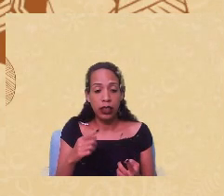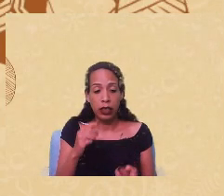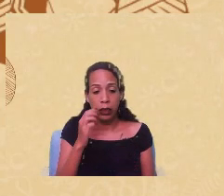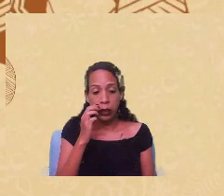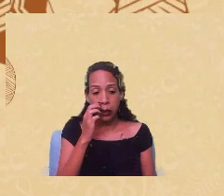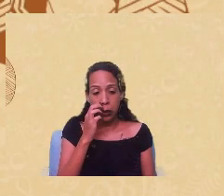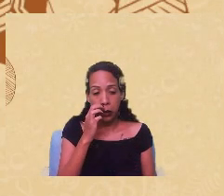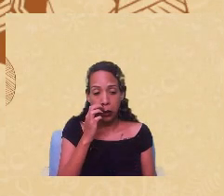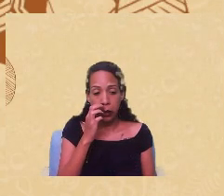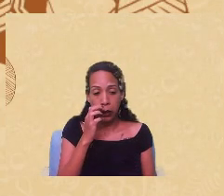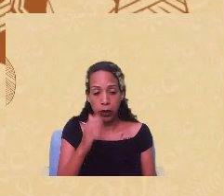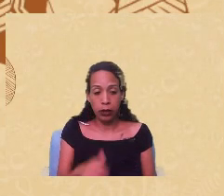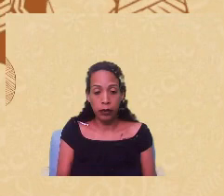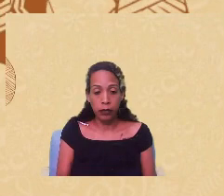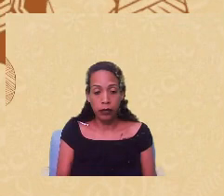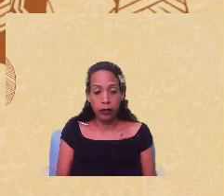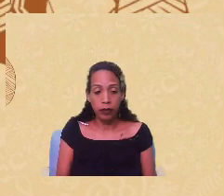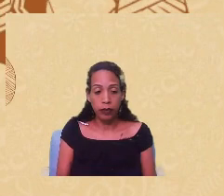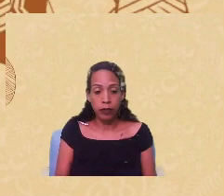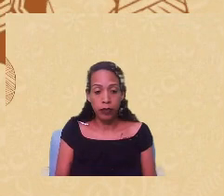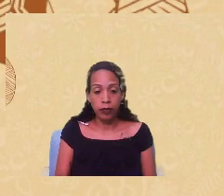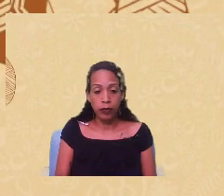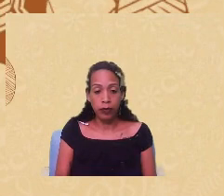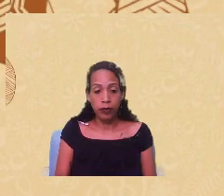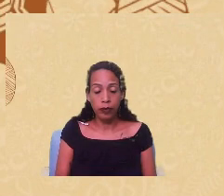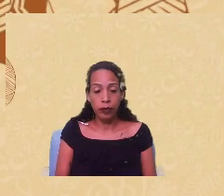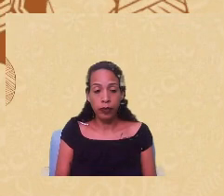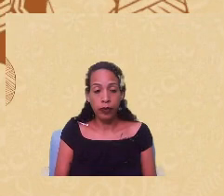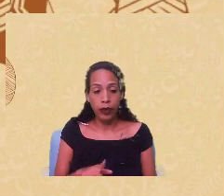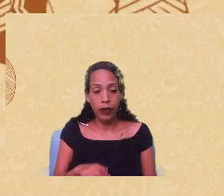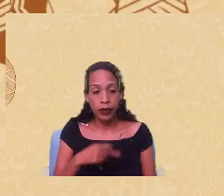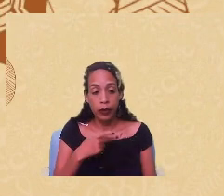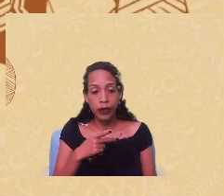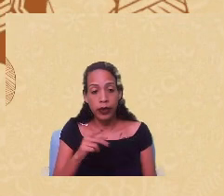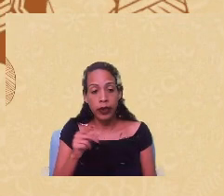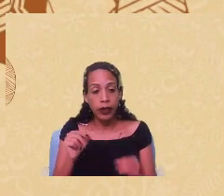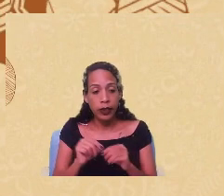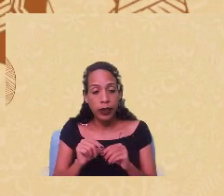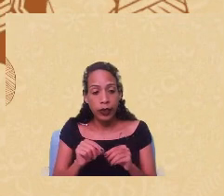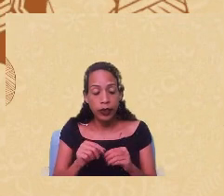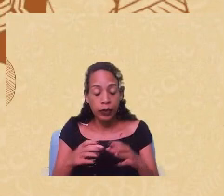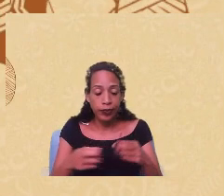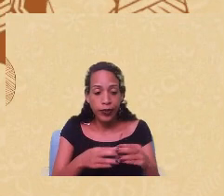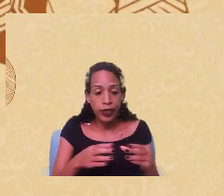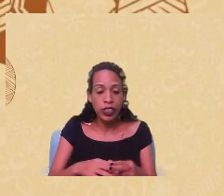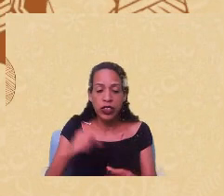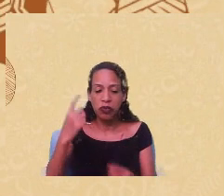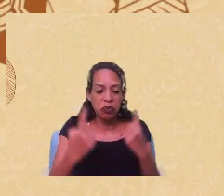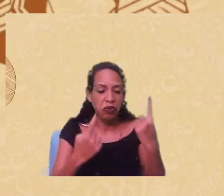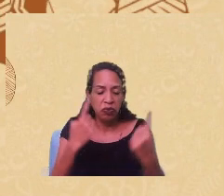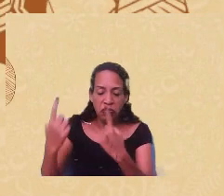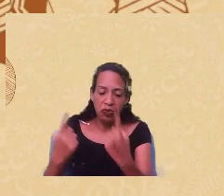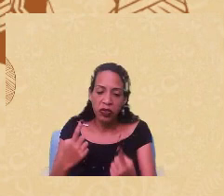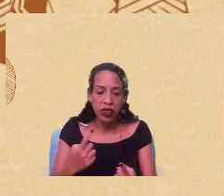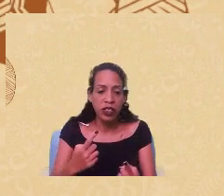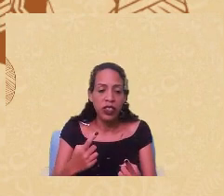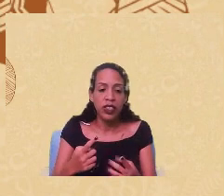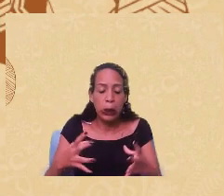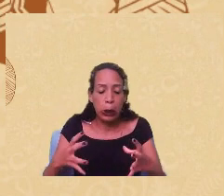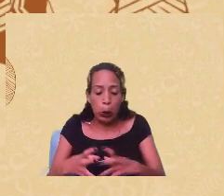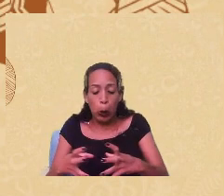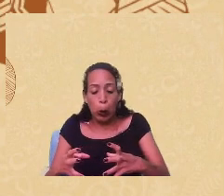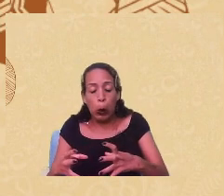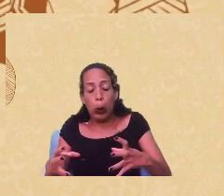que são cosmologias do privado que forjou uma sociedade individualista acumulativa